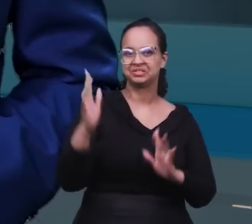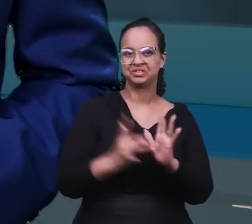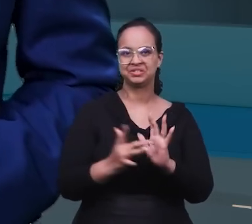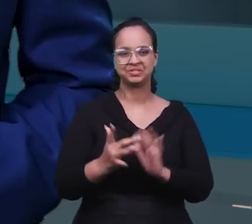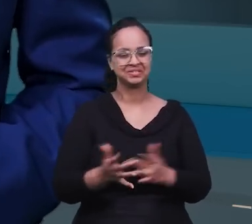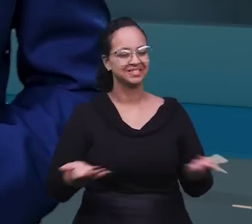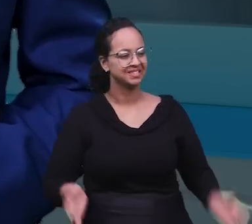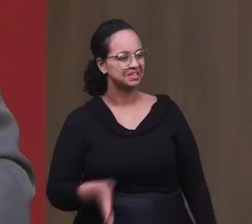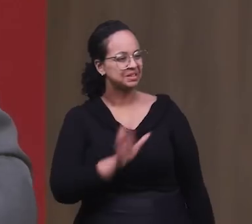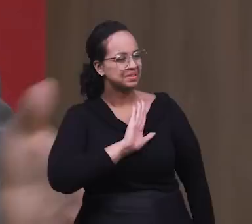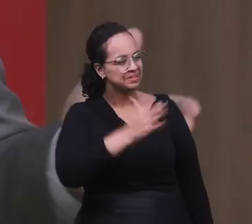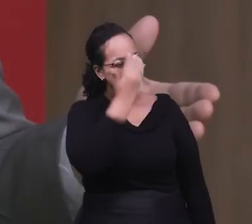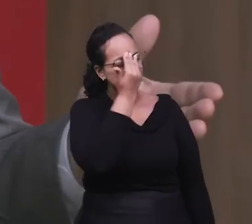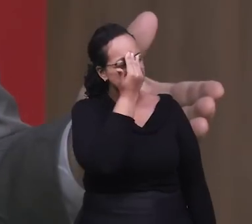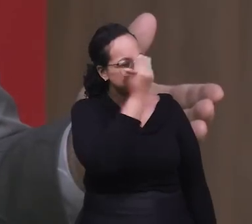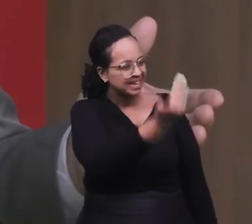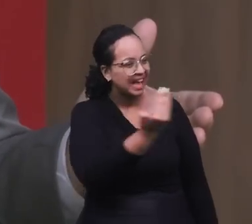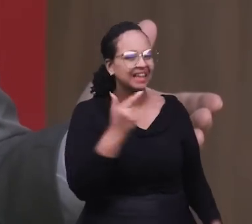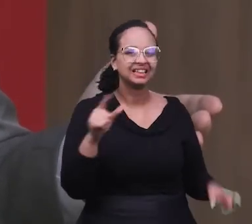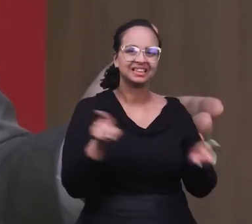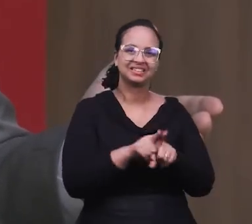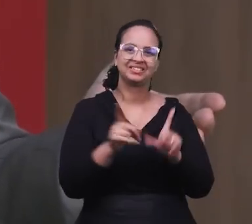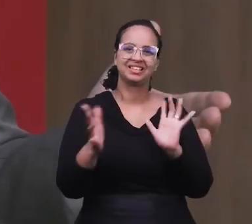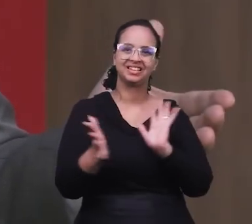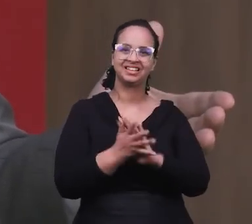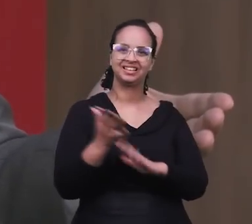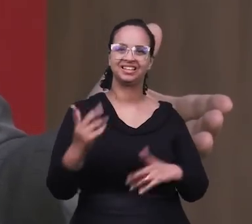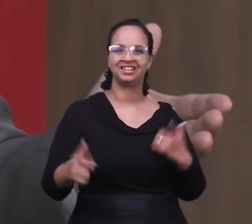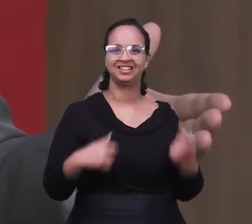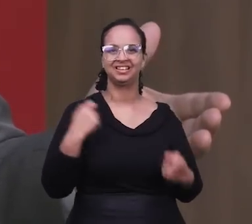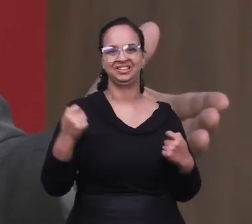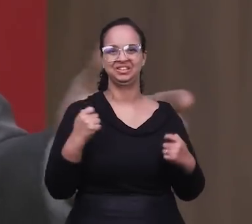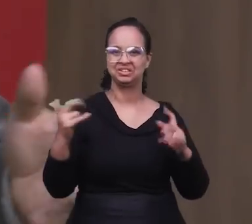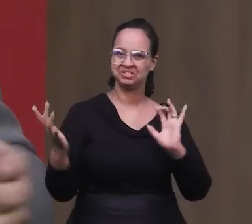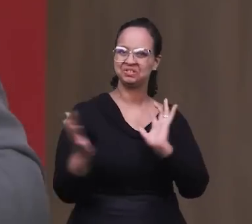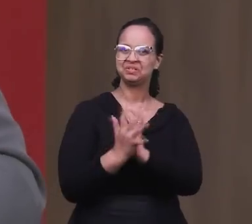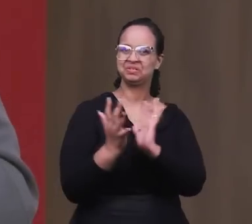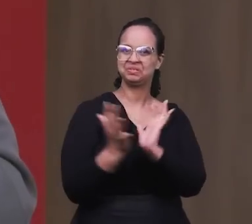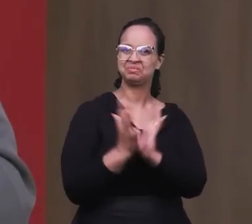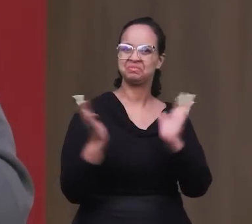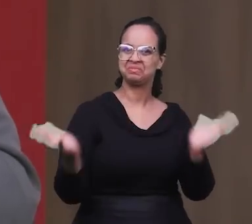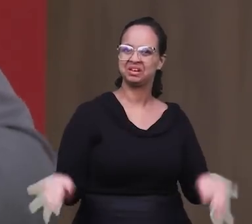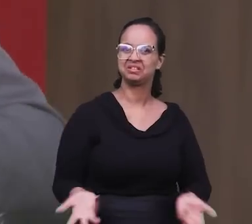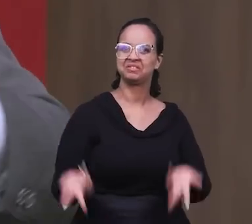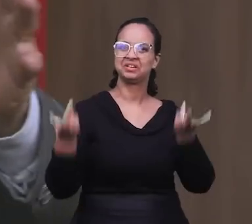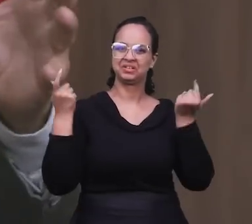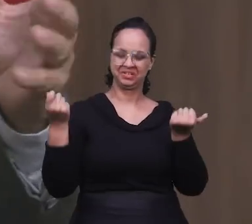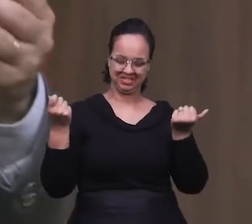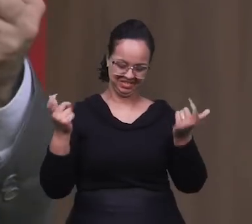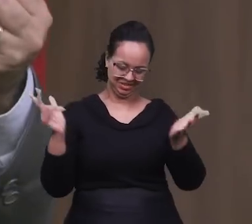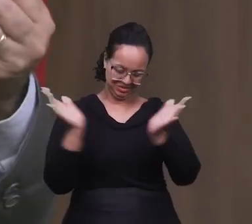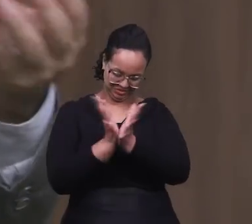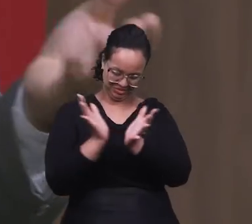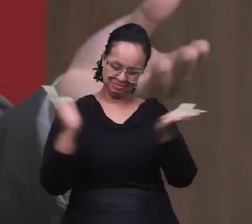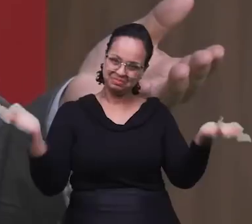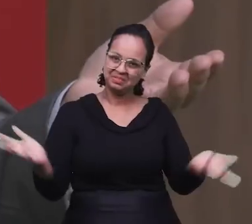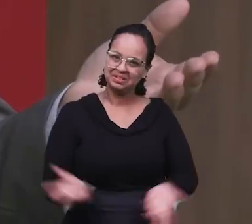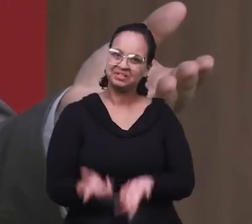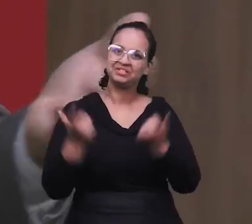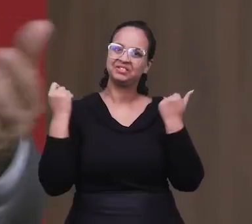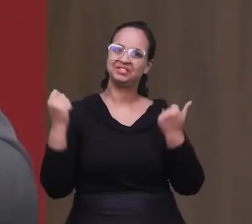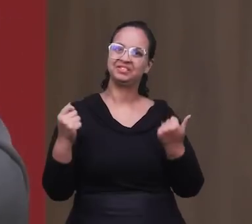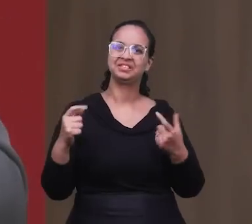paz do Senhor Jesus. Obrigado Warner pelas informações e louvado seja Deus. Que equipe abençoada. As equipes são